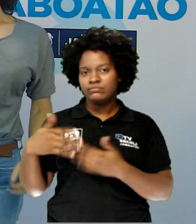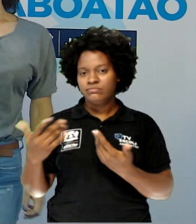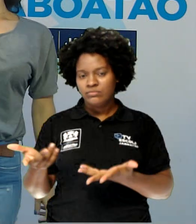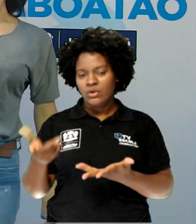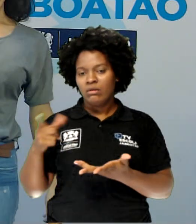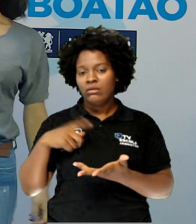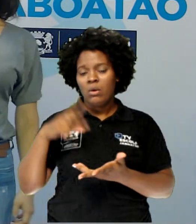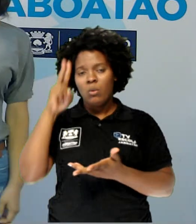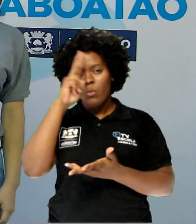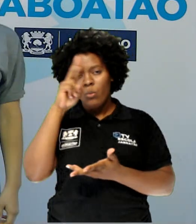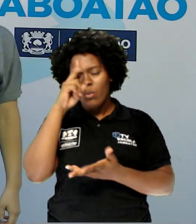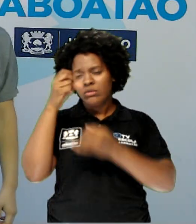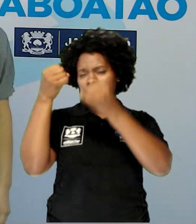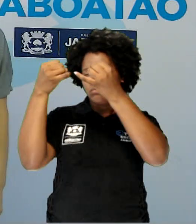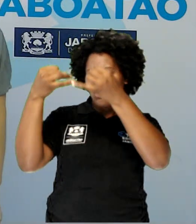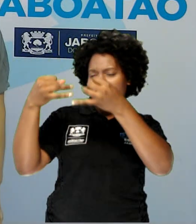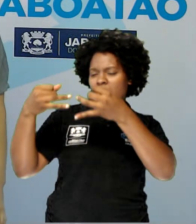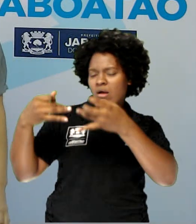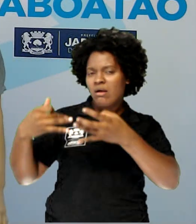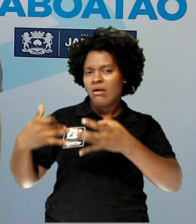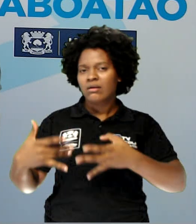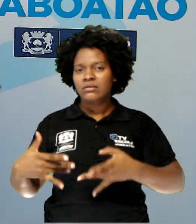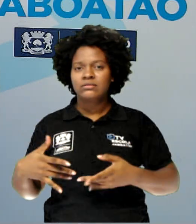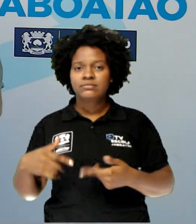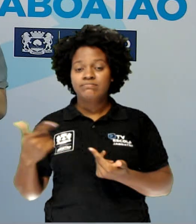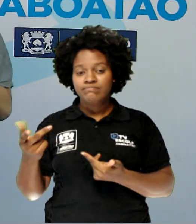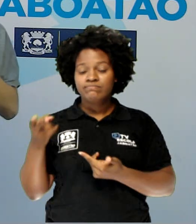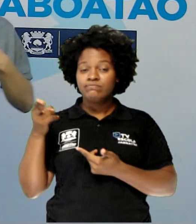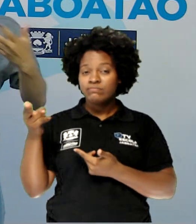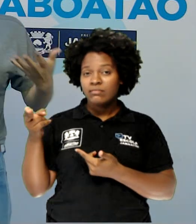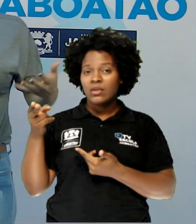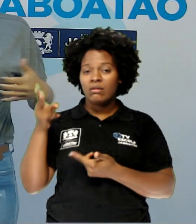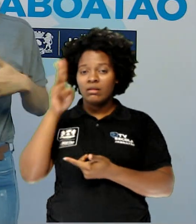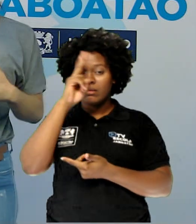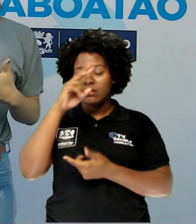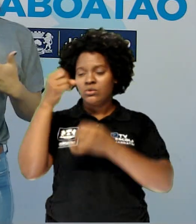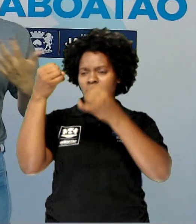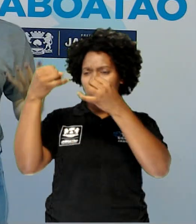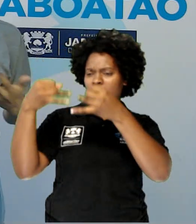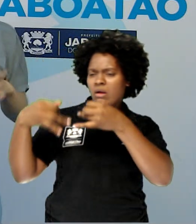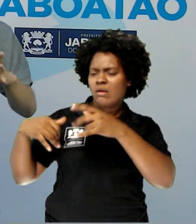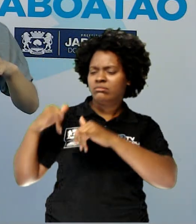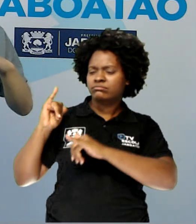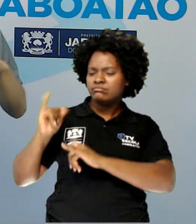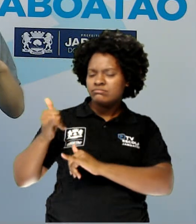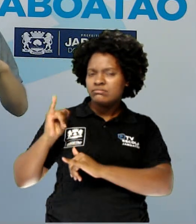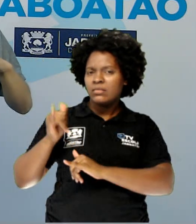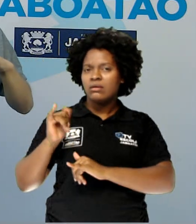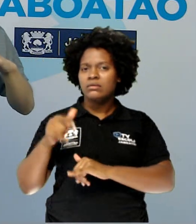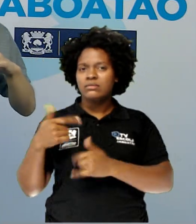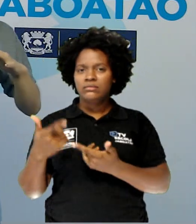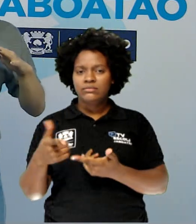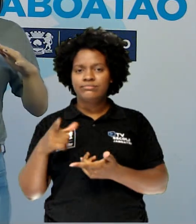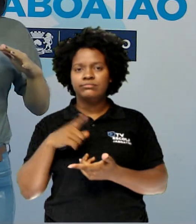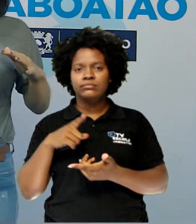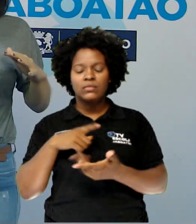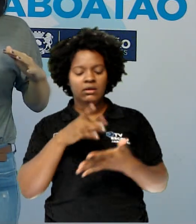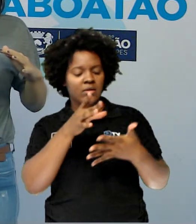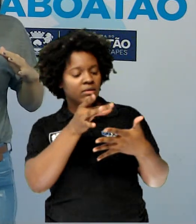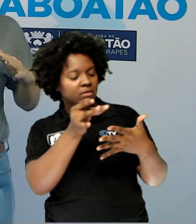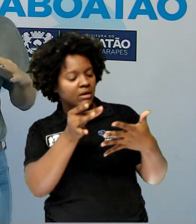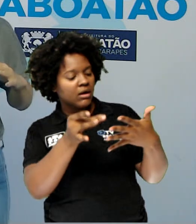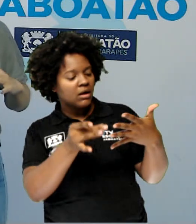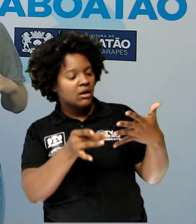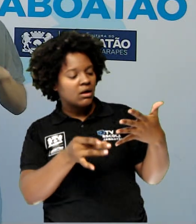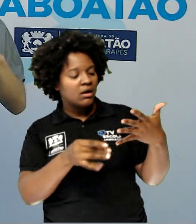vai ter uma história que vai ser contada. Essa história, para ela ser contada, para ela ser narrada, ela vai ter que ter os elementos